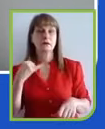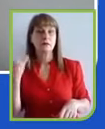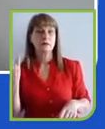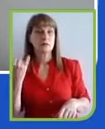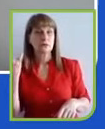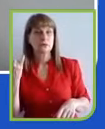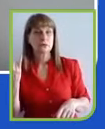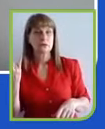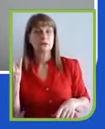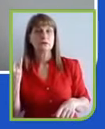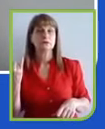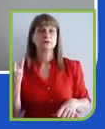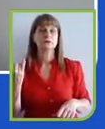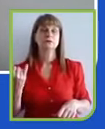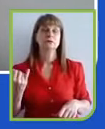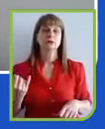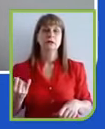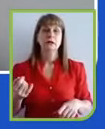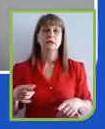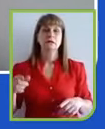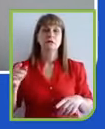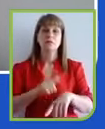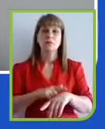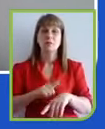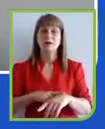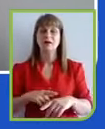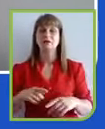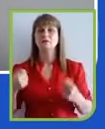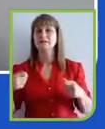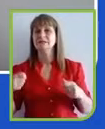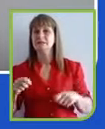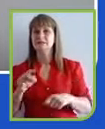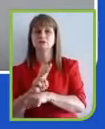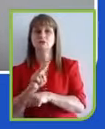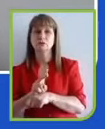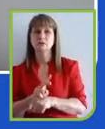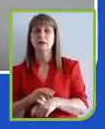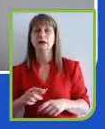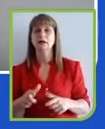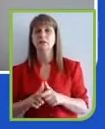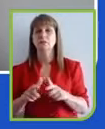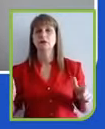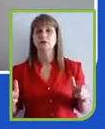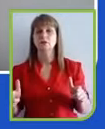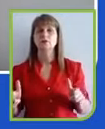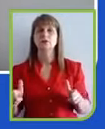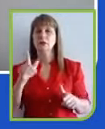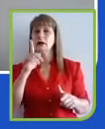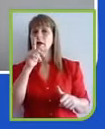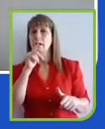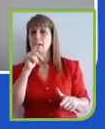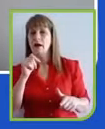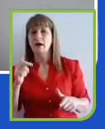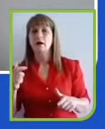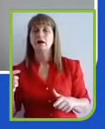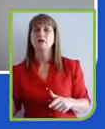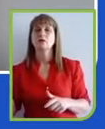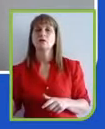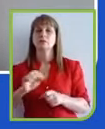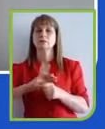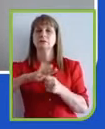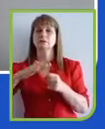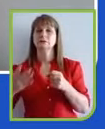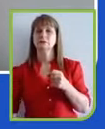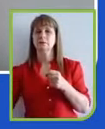mas não daria tempo. Mas toda a interdependência que a gente tem de água, de meio ambiente, com saneamento, com saúde,